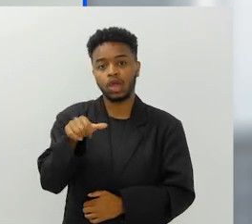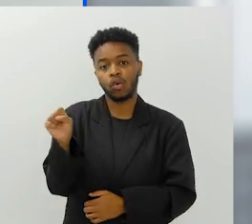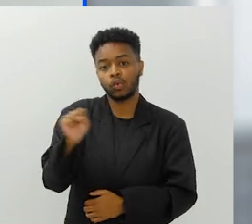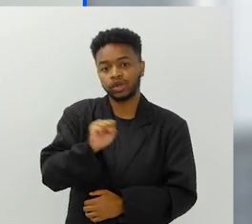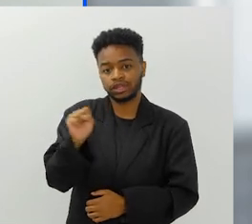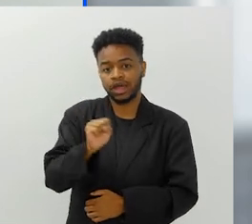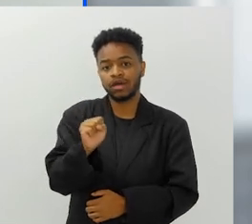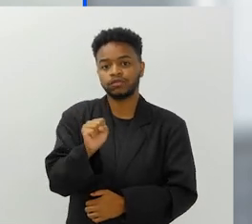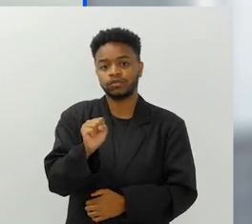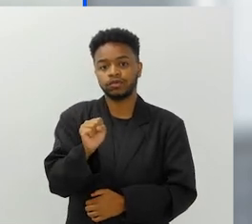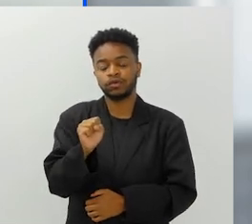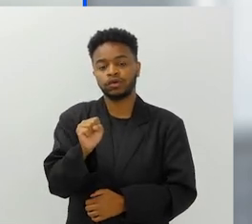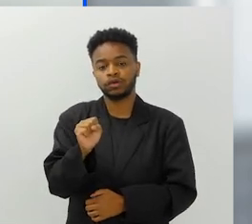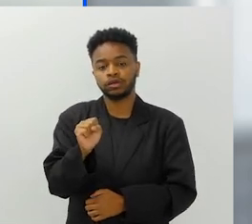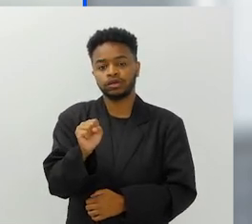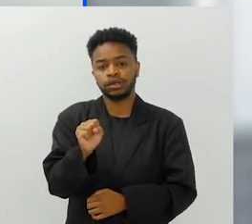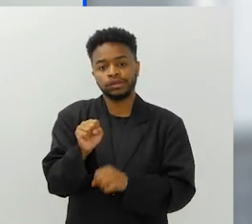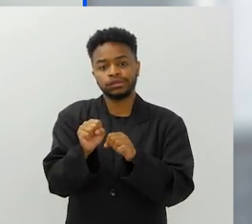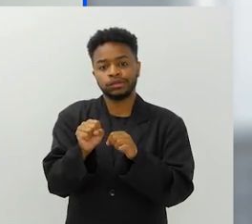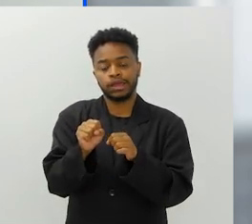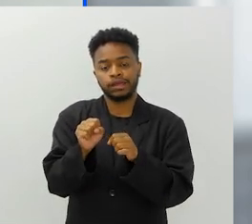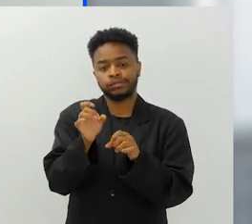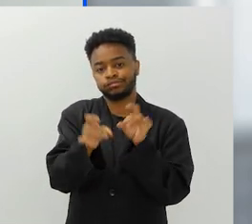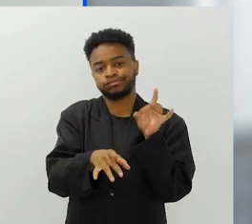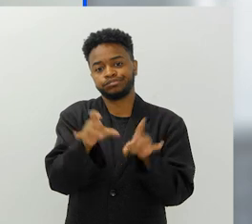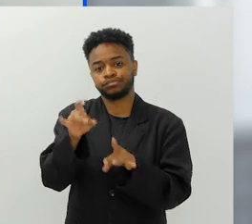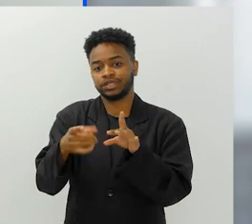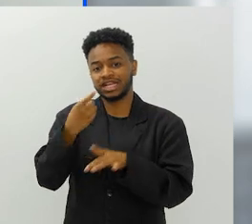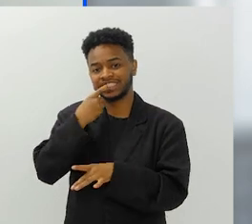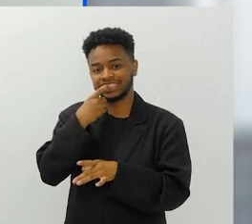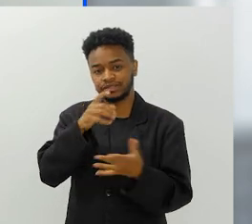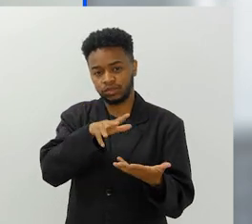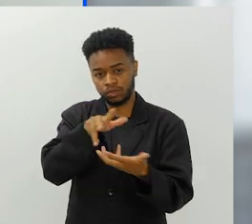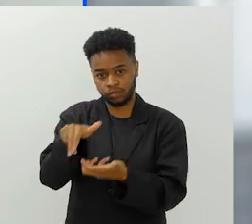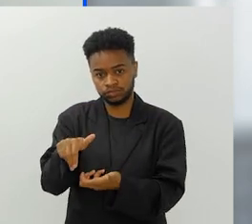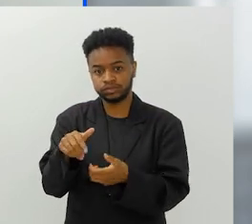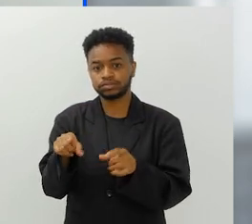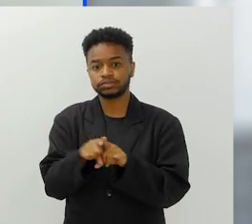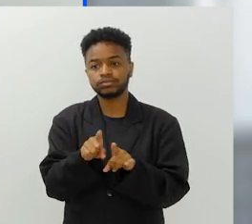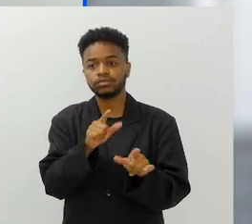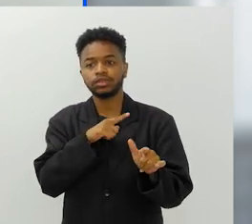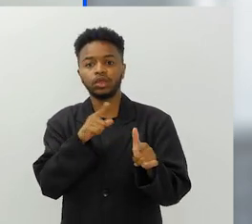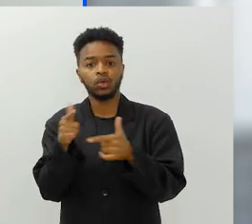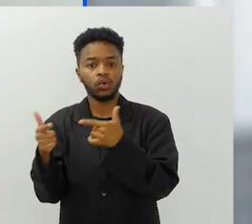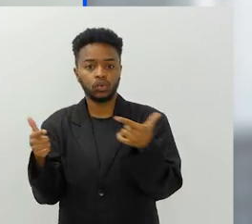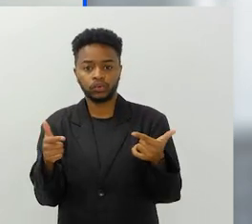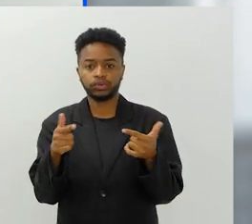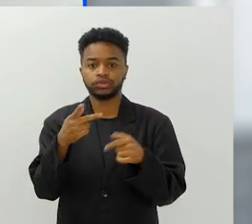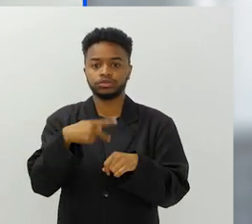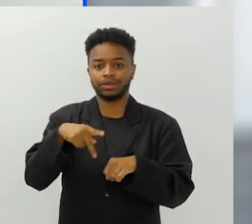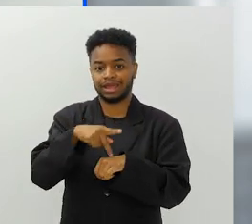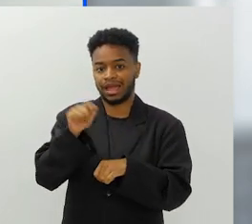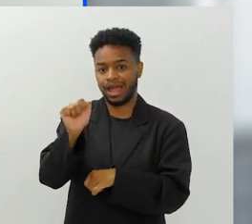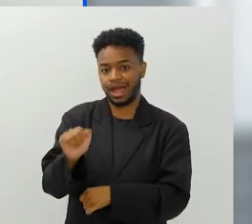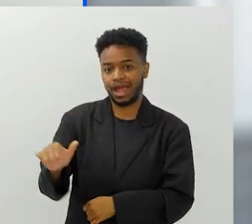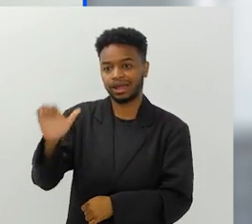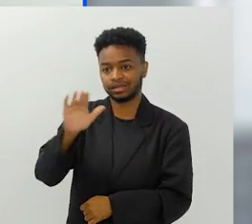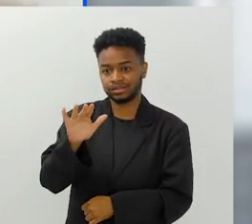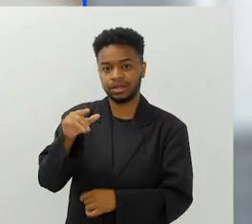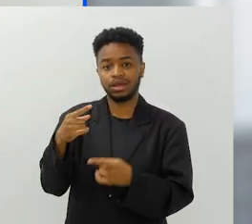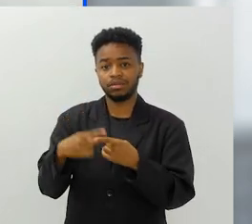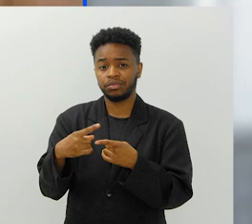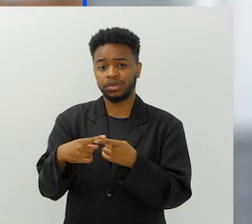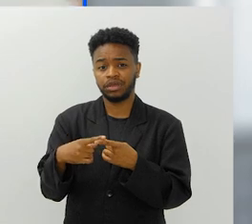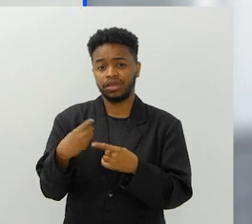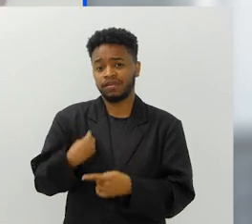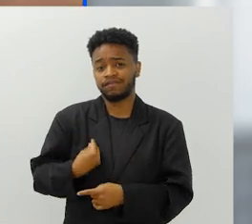o Brasil é o oitavo maior emissor de plástico no oceano, no mundo, a gente tem os países liderando mais lá na Ásia, que